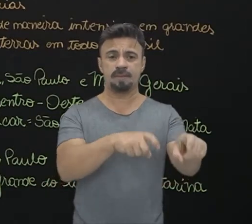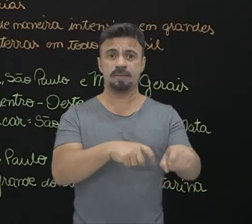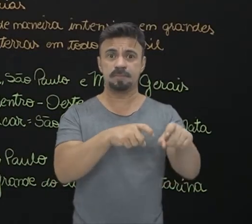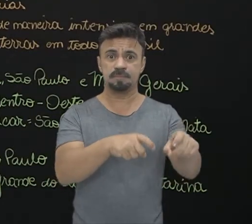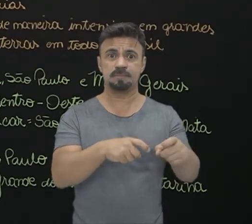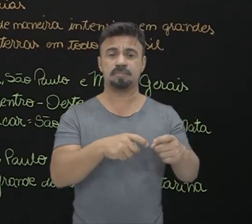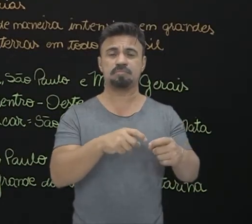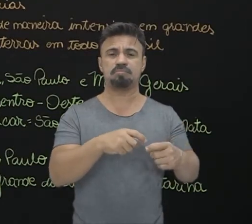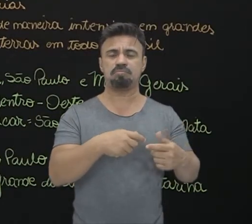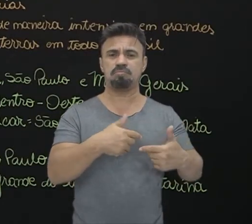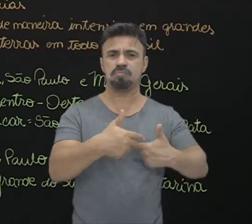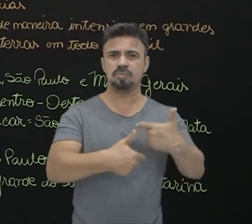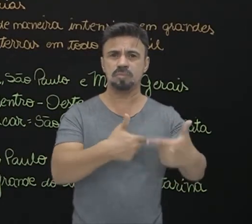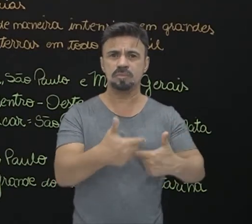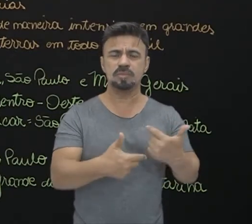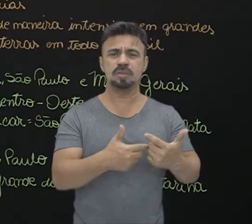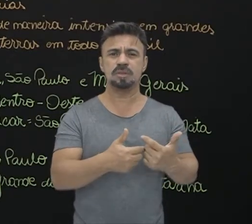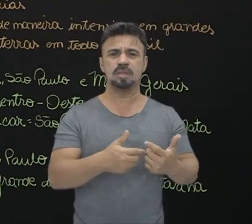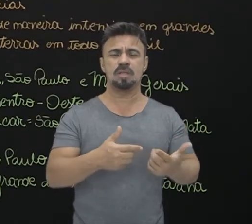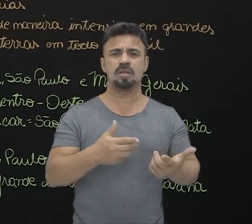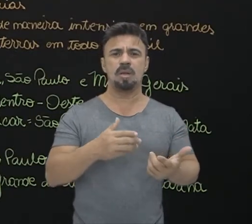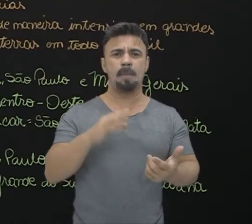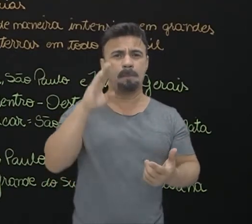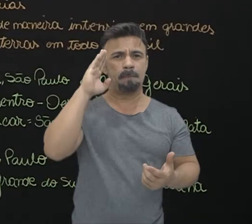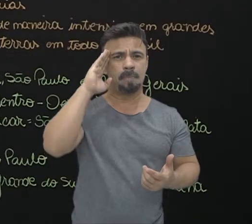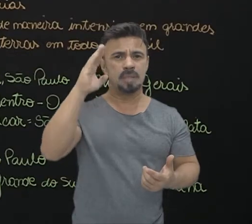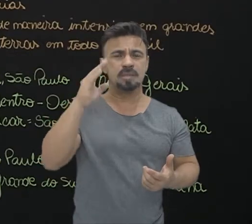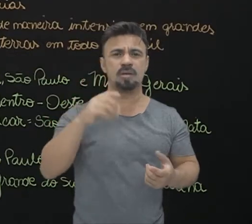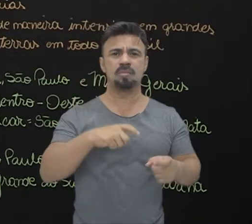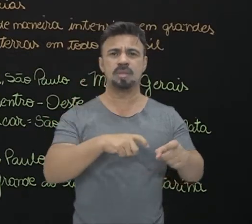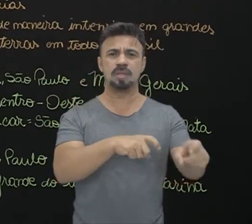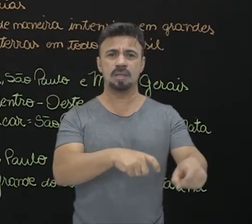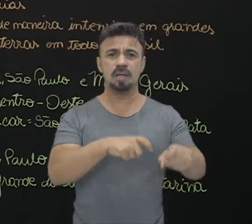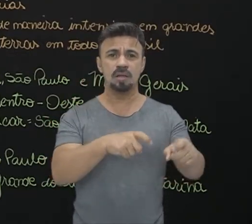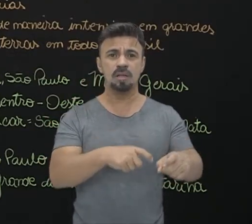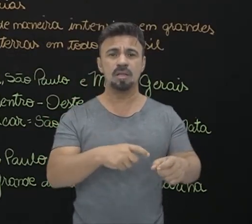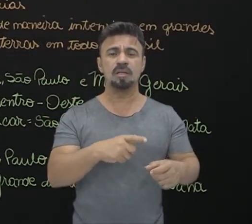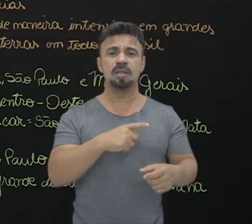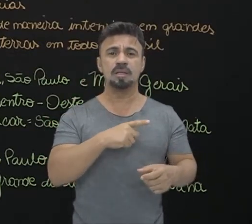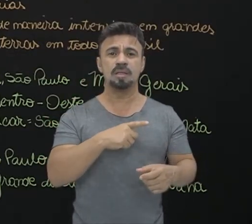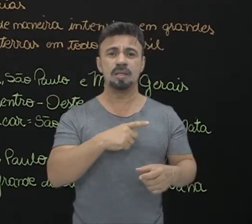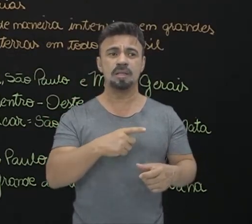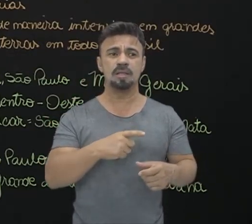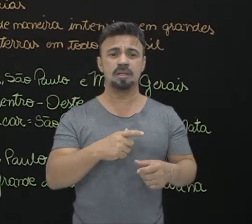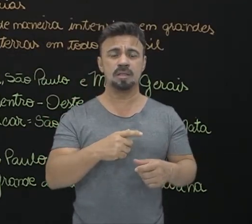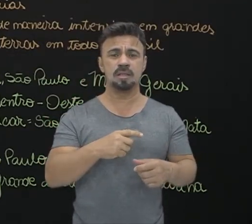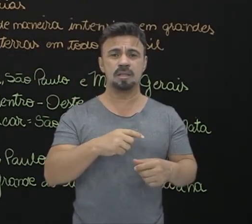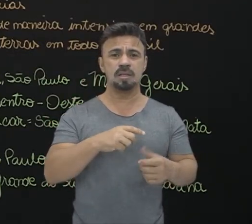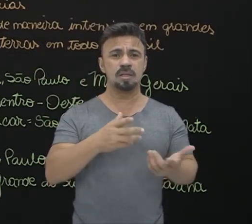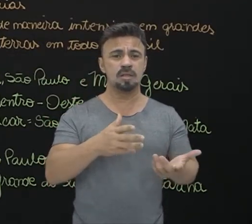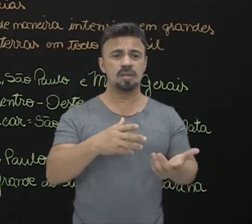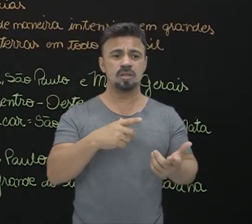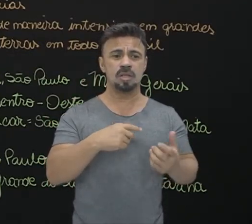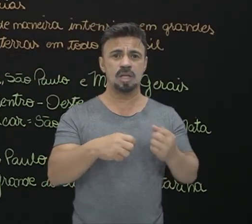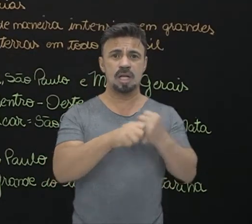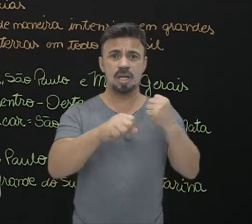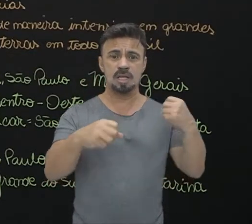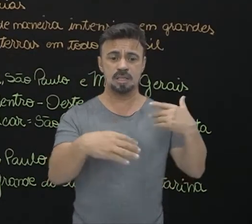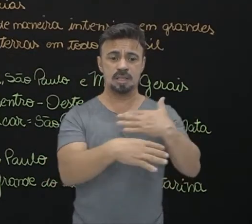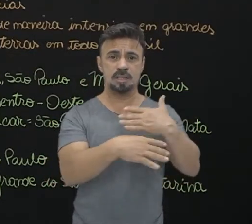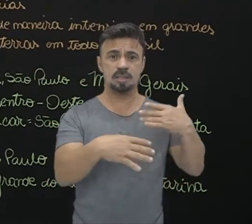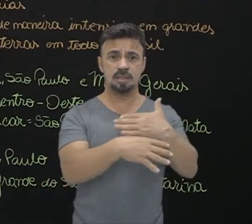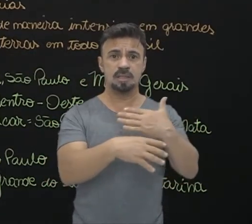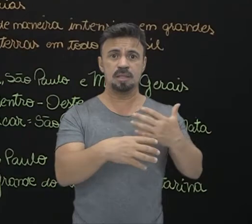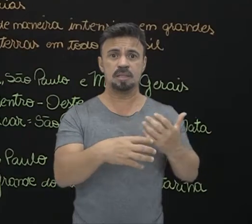áreas de produção primária, principalmente agrícola, elas vão estar nos arredores dos grandes centros,